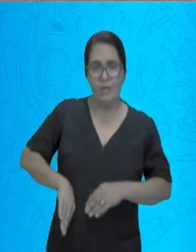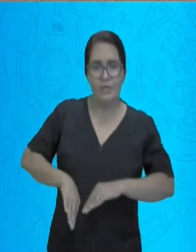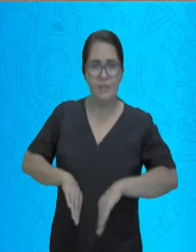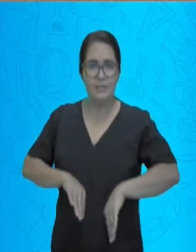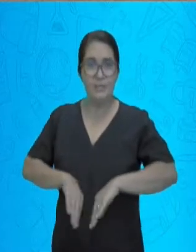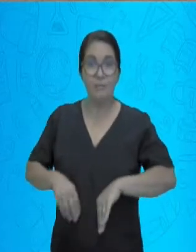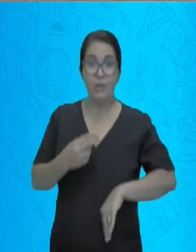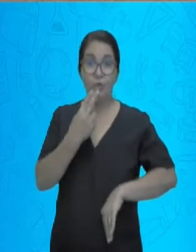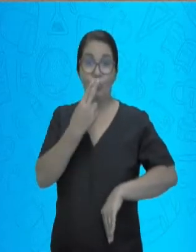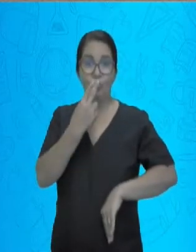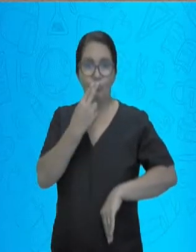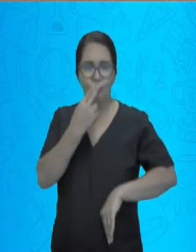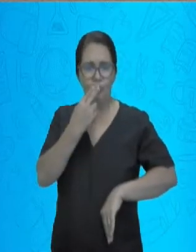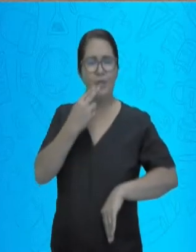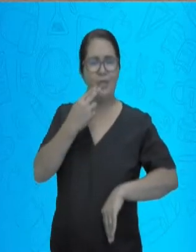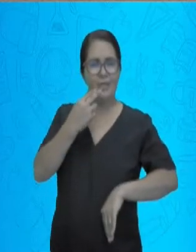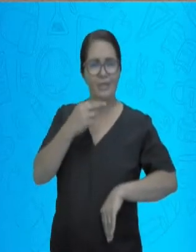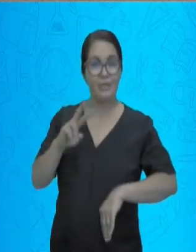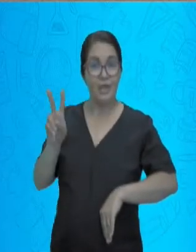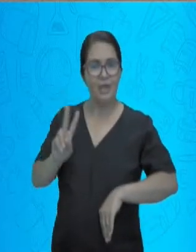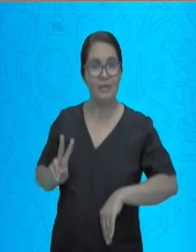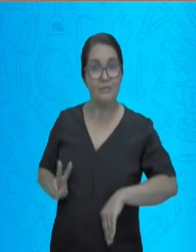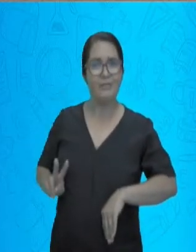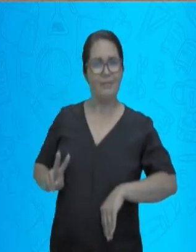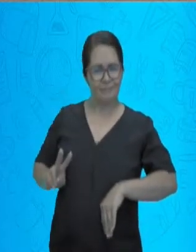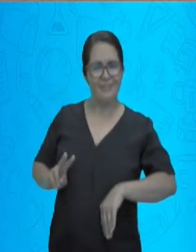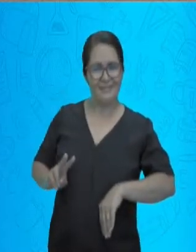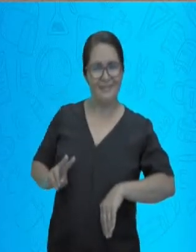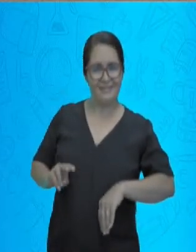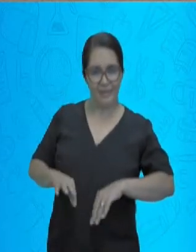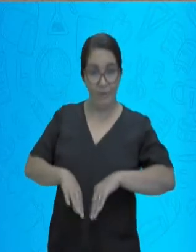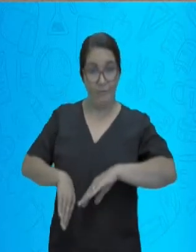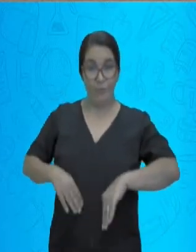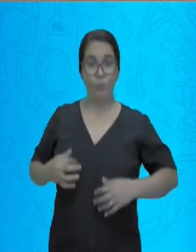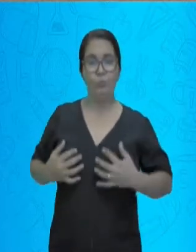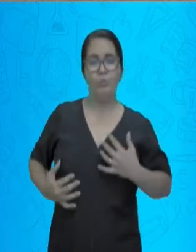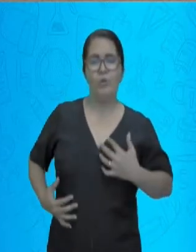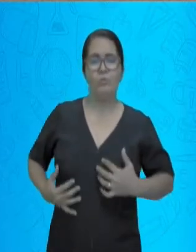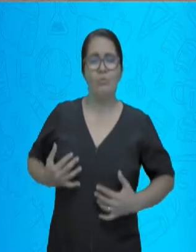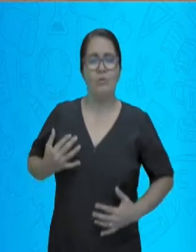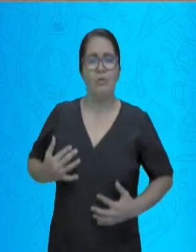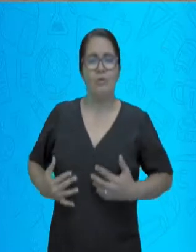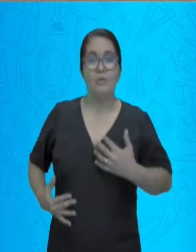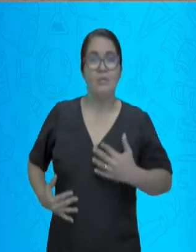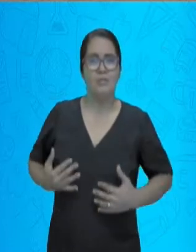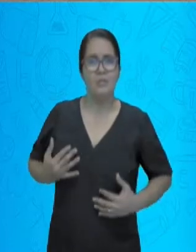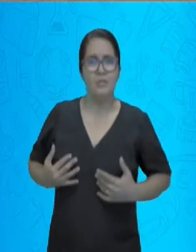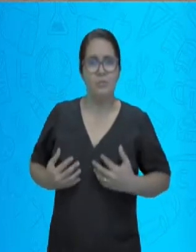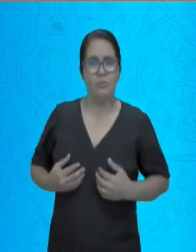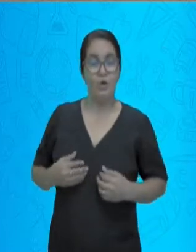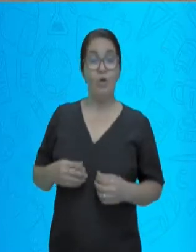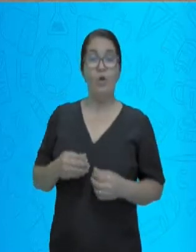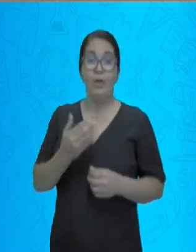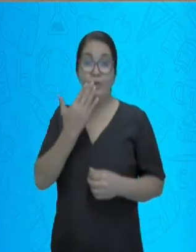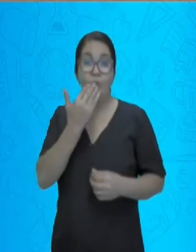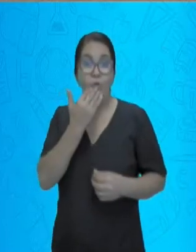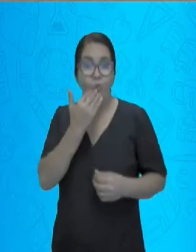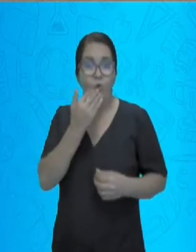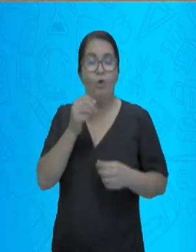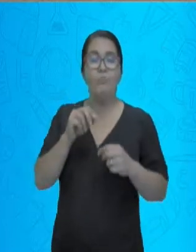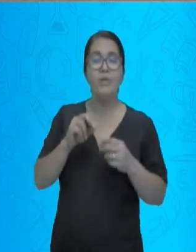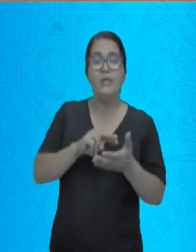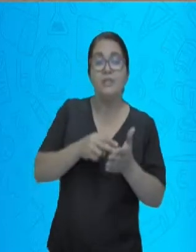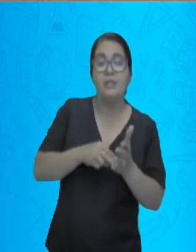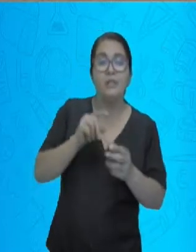que o meu organismo tenha tudo separadinho daquilo que eu preciso. Lembrem da última aula, onde nós